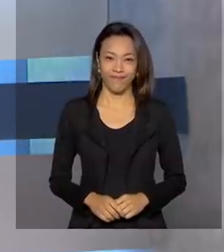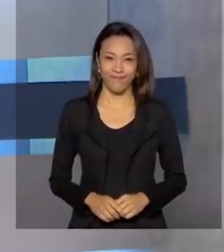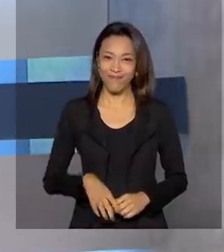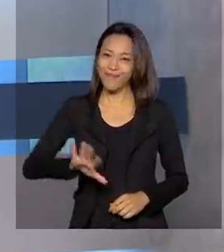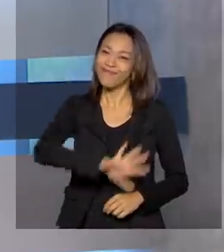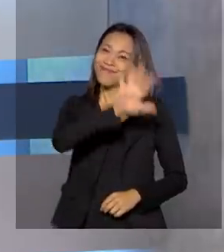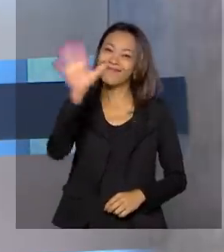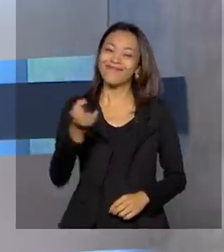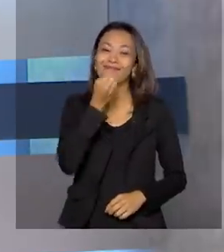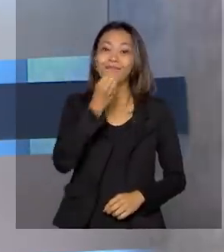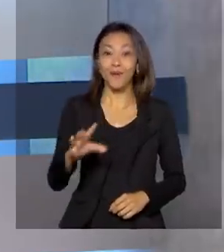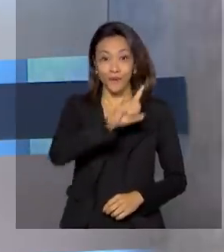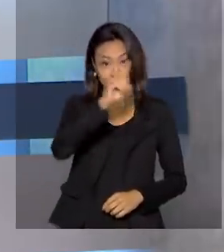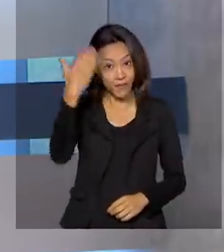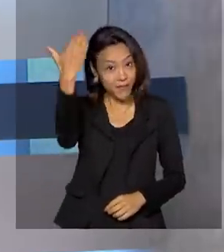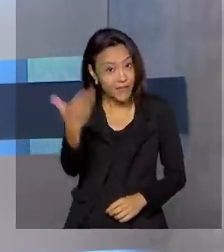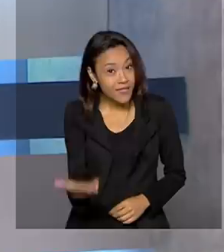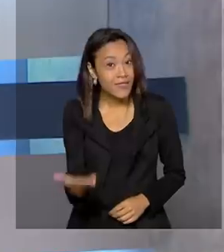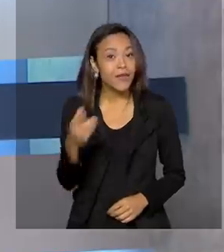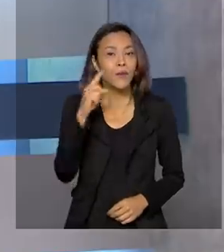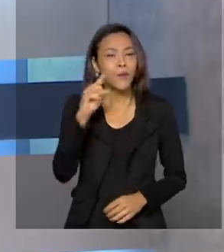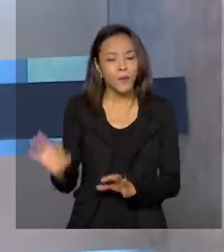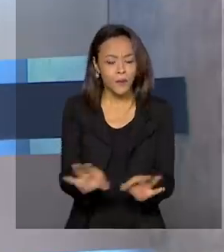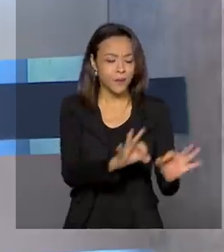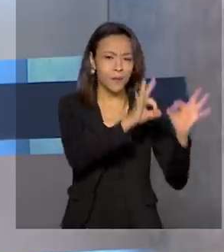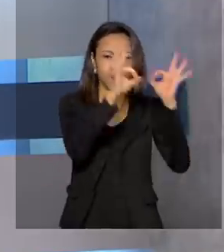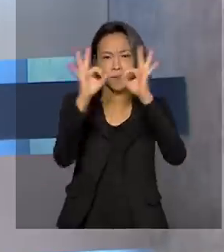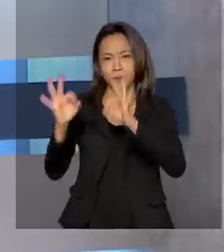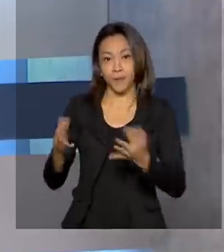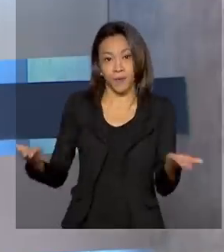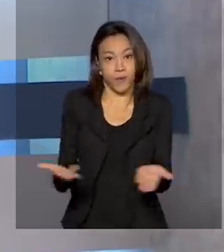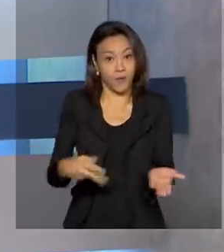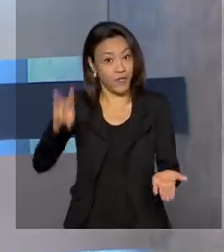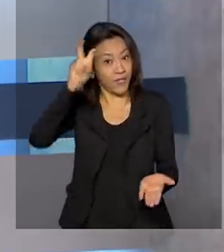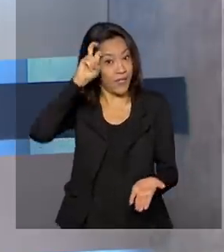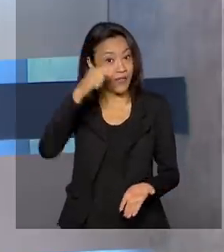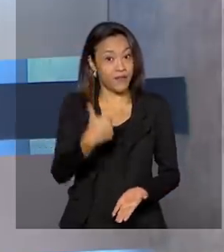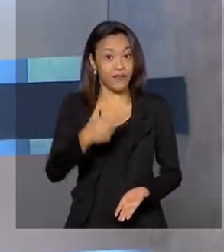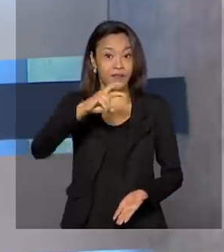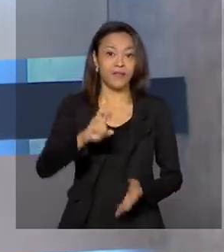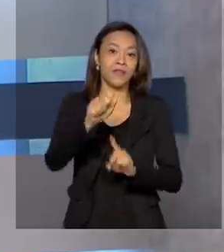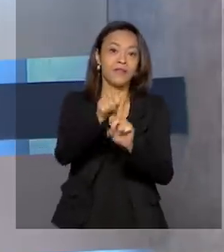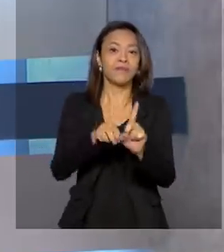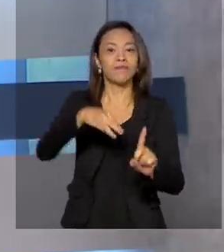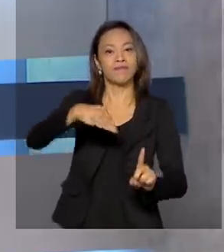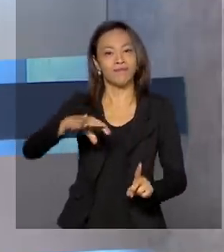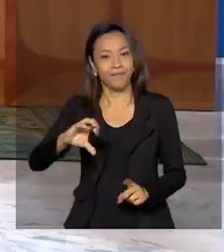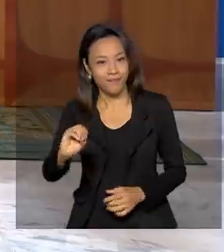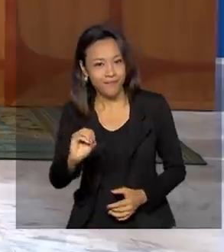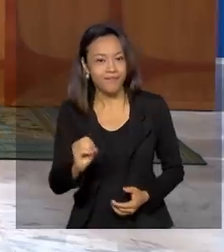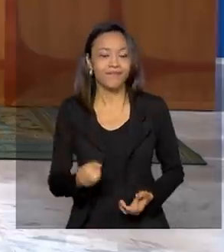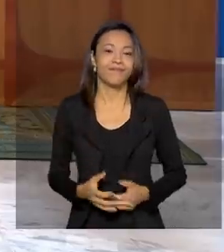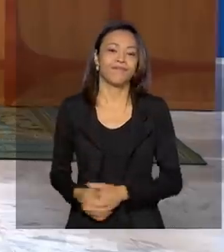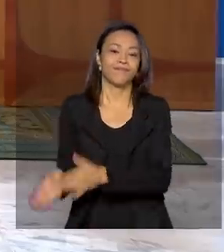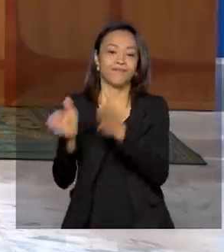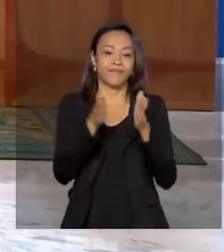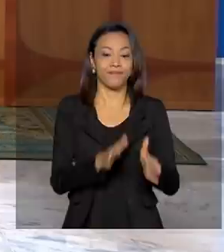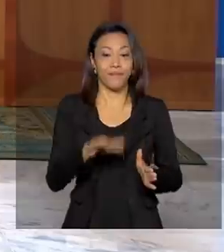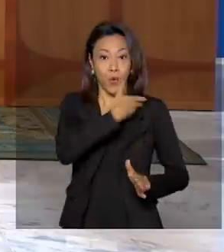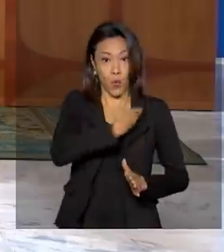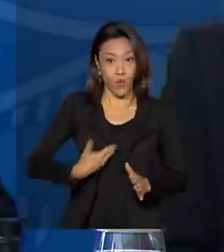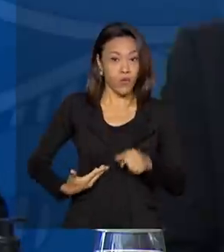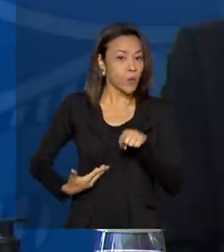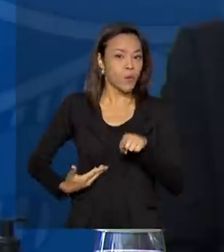Olá, muito bom dia pra você. Veja os destaques desta quinta-feira, 25 de março. O governo